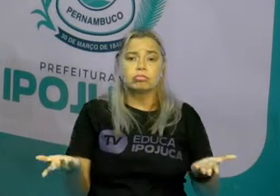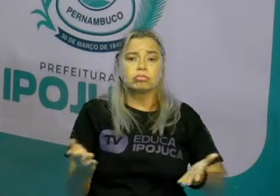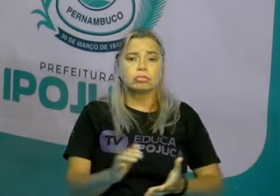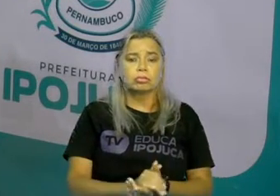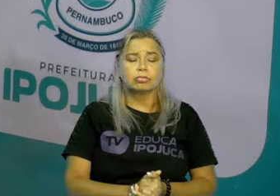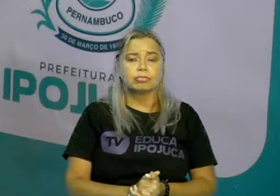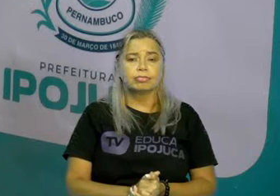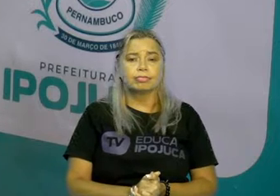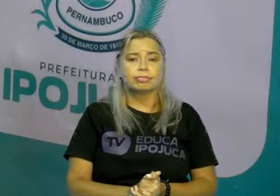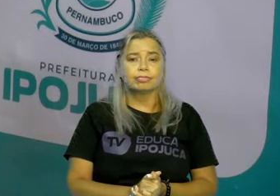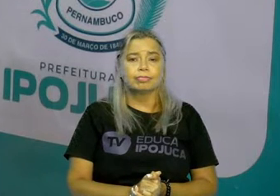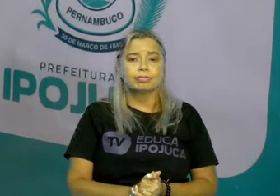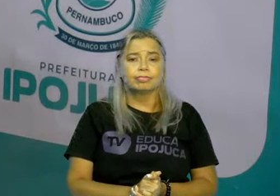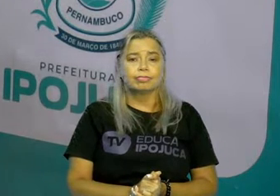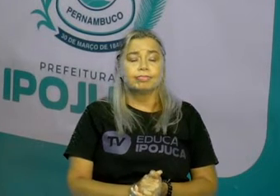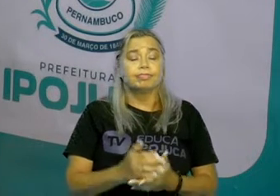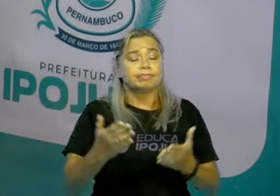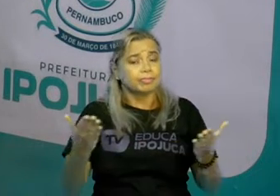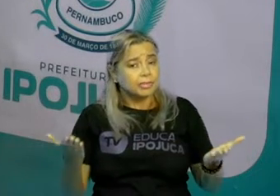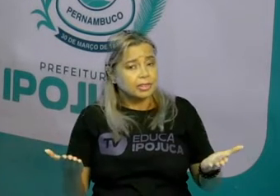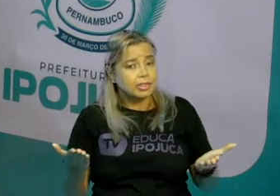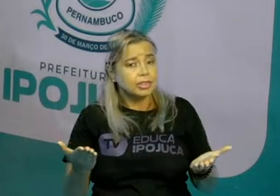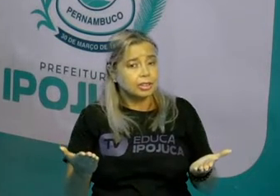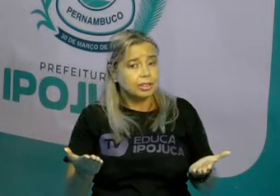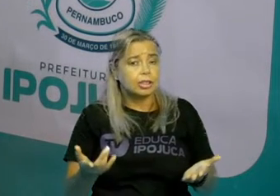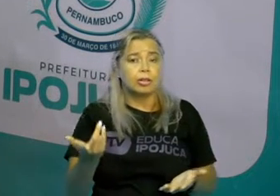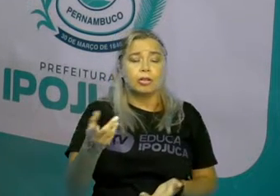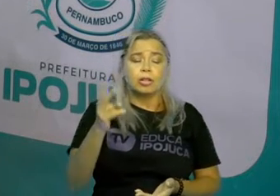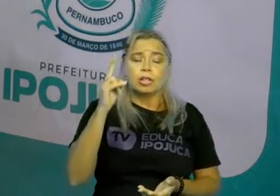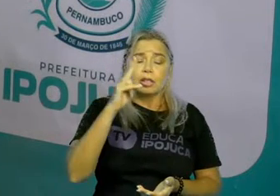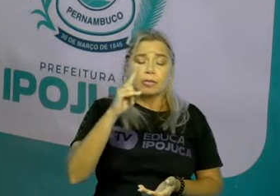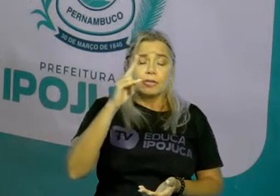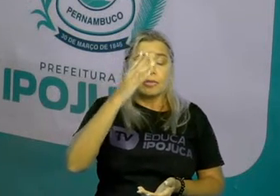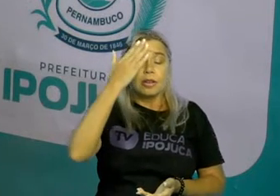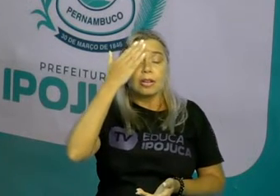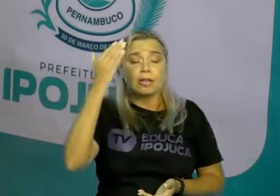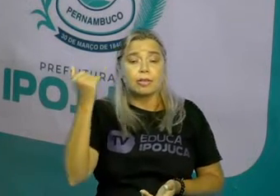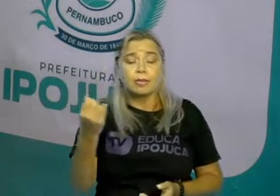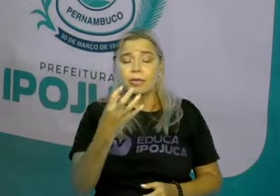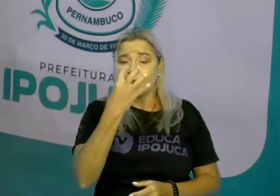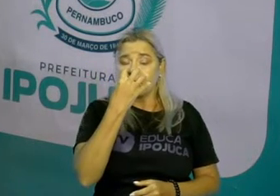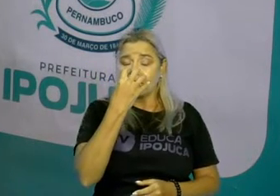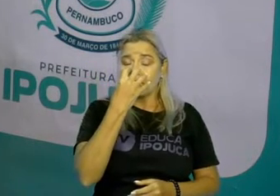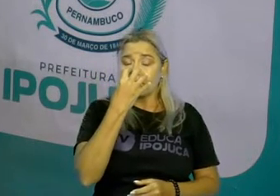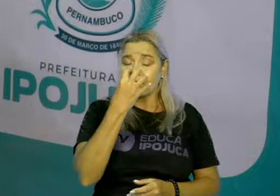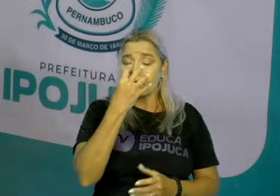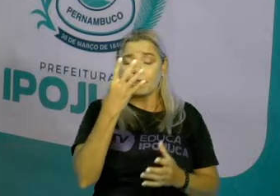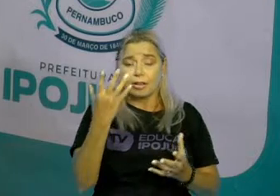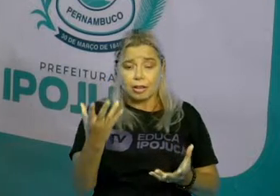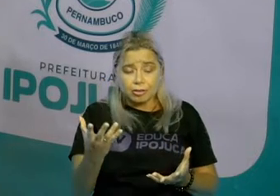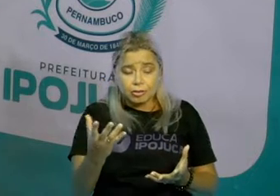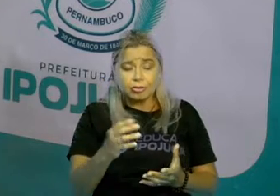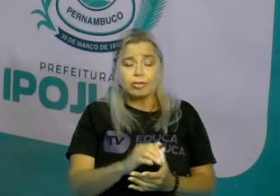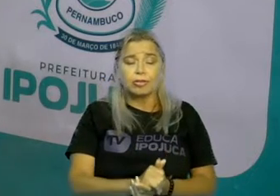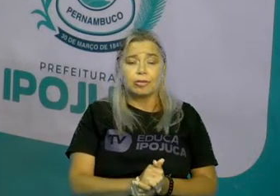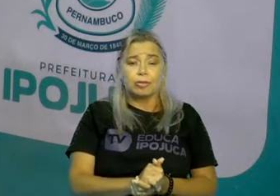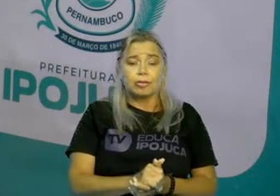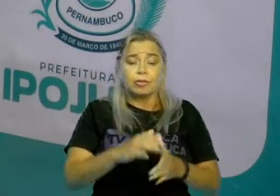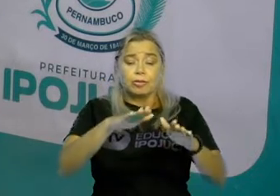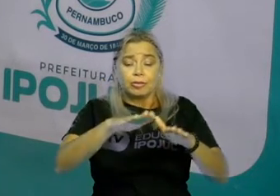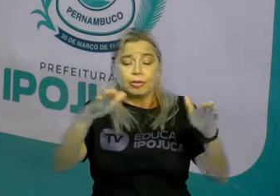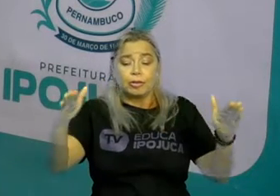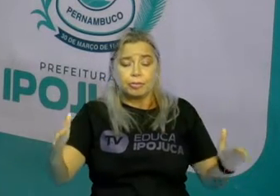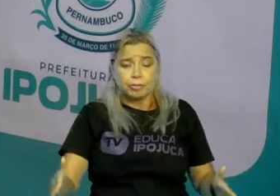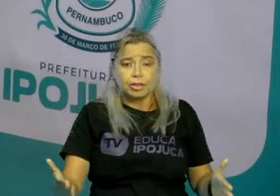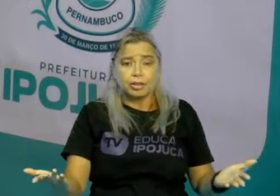Isso mesmo. Seguindo o padrão lá do cachorro, em referência ao ponto de referência da mesa, aqui